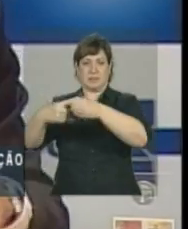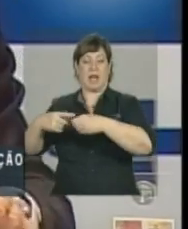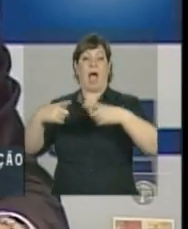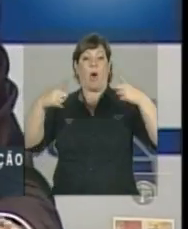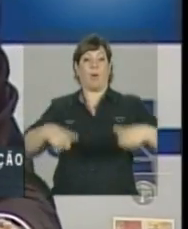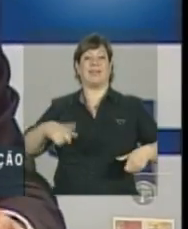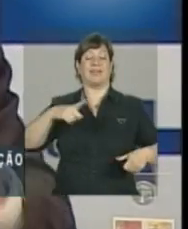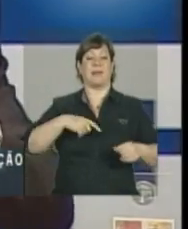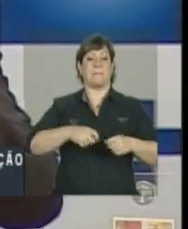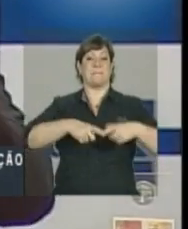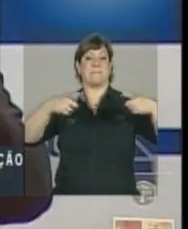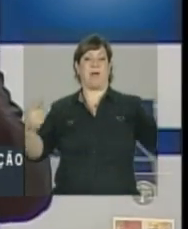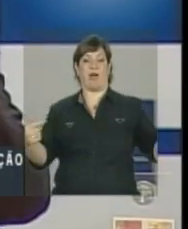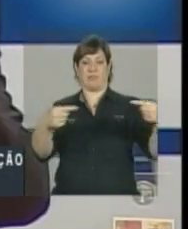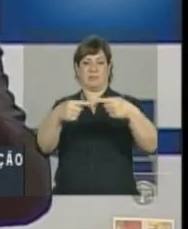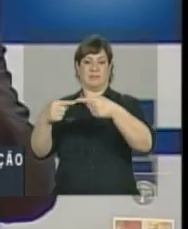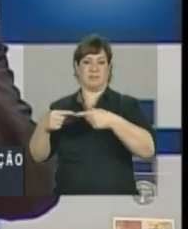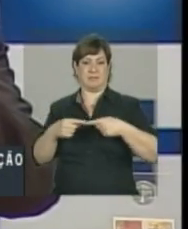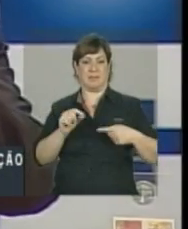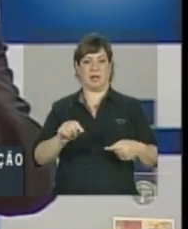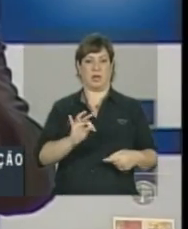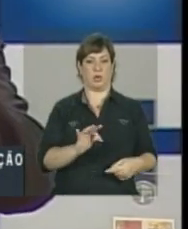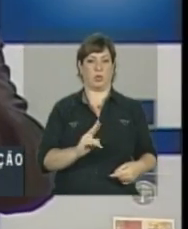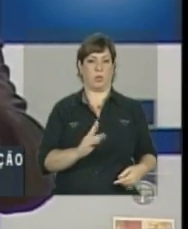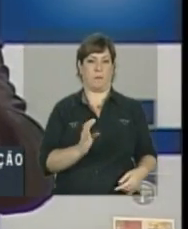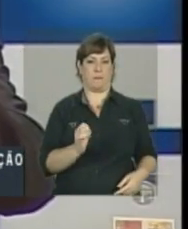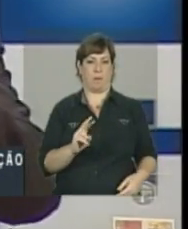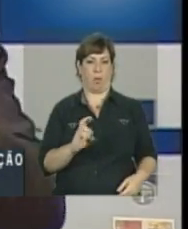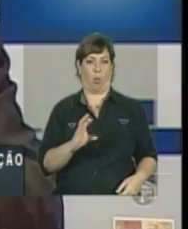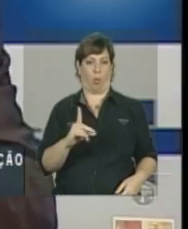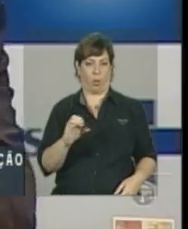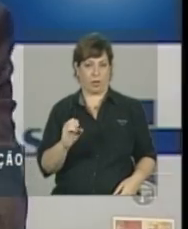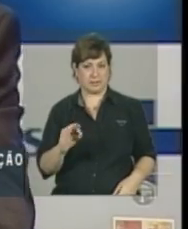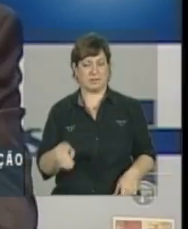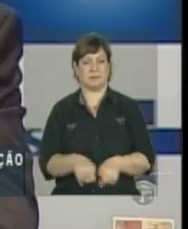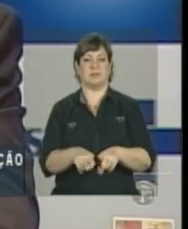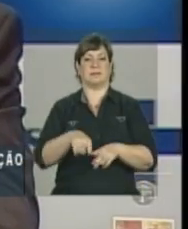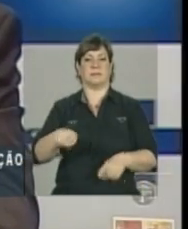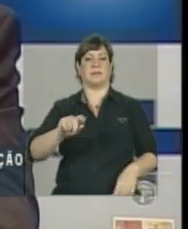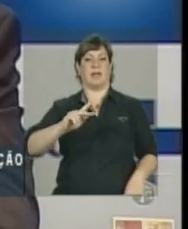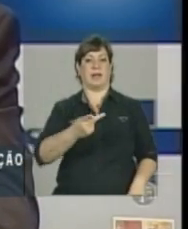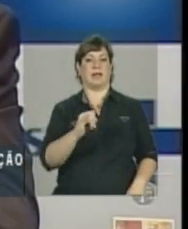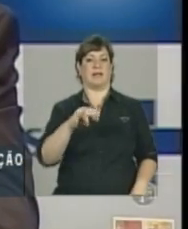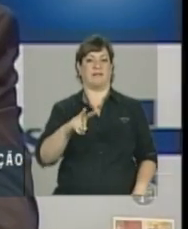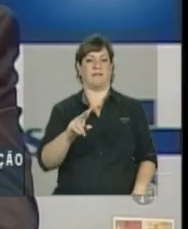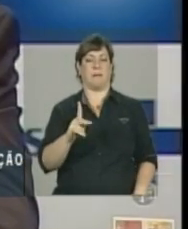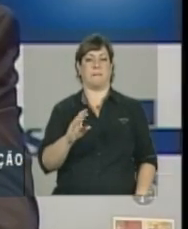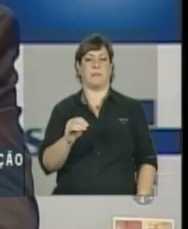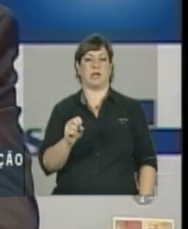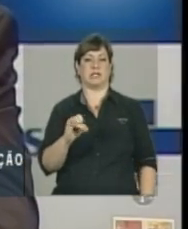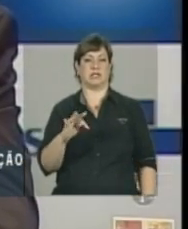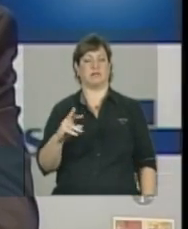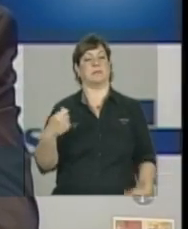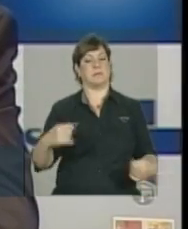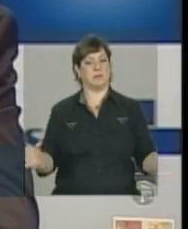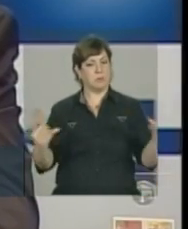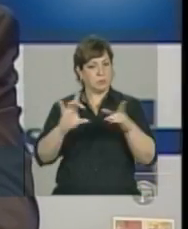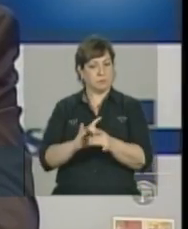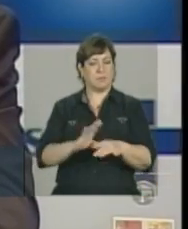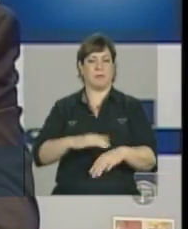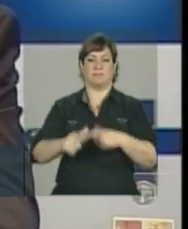uma maior correlação entre tuberculose e HIV positivo, a gente poder ter uma ação de integração cada vez maior.